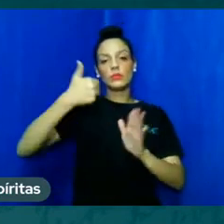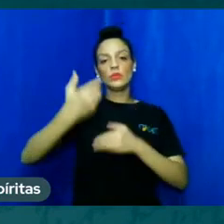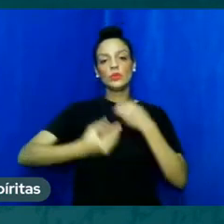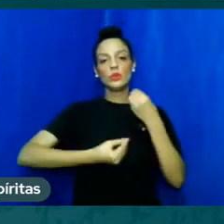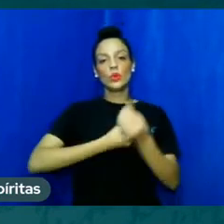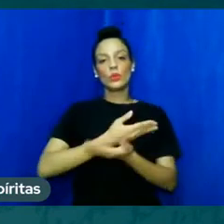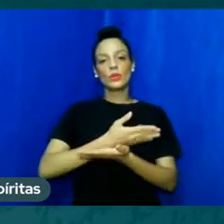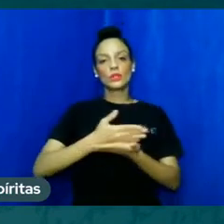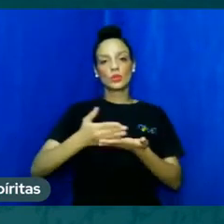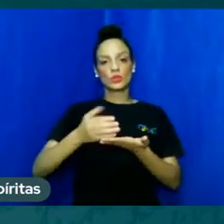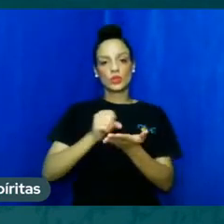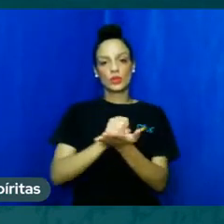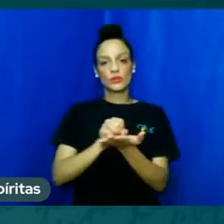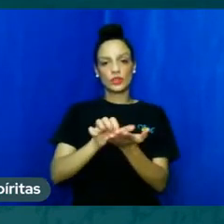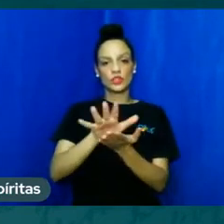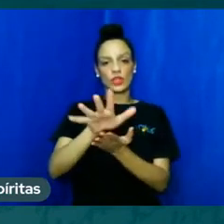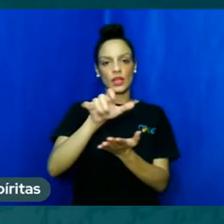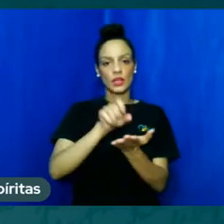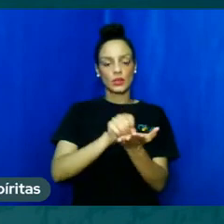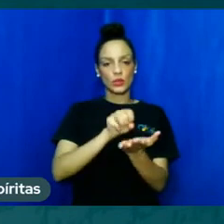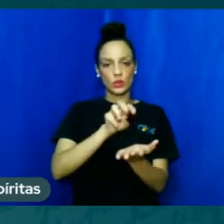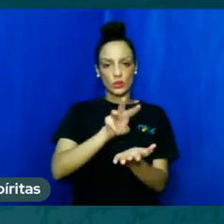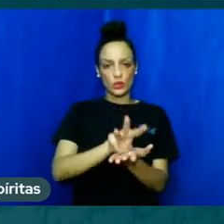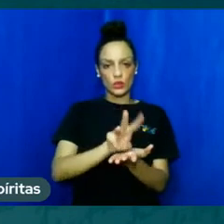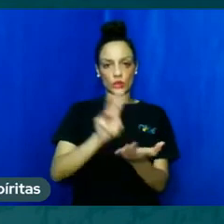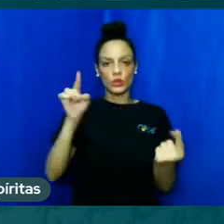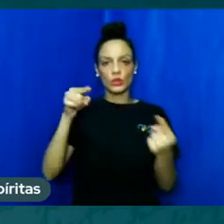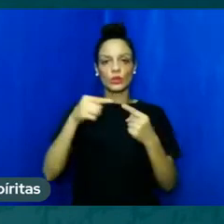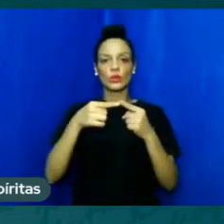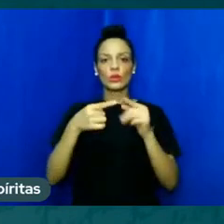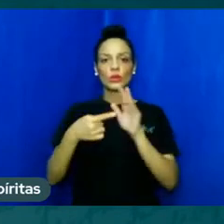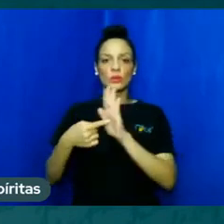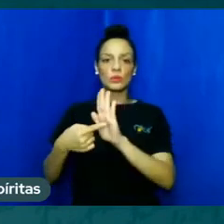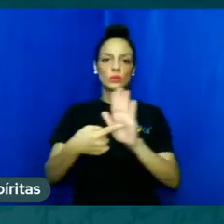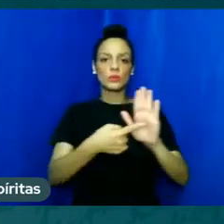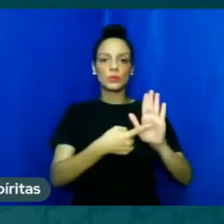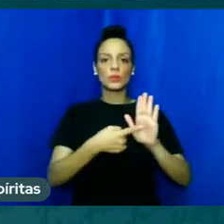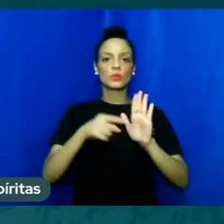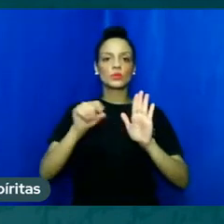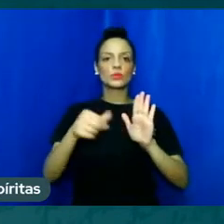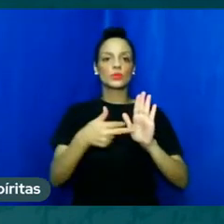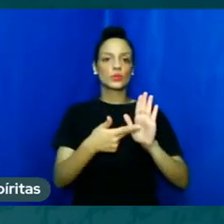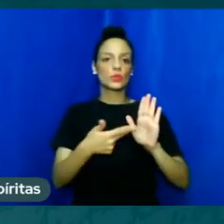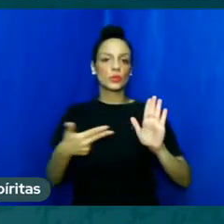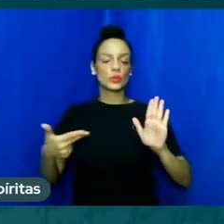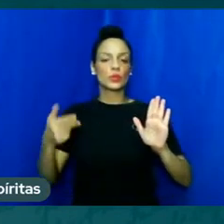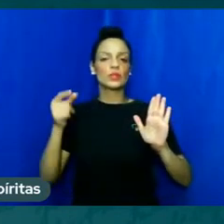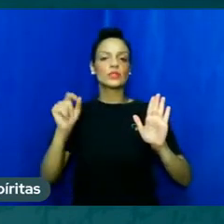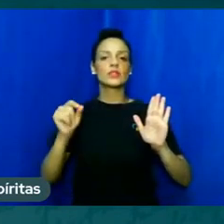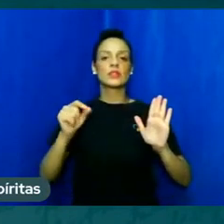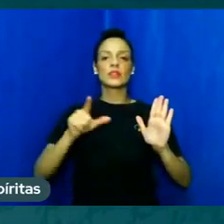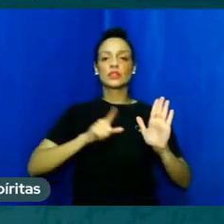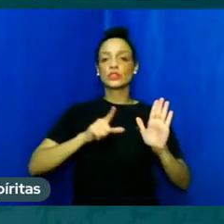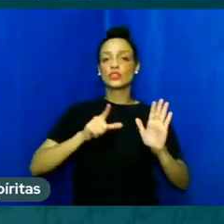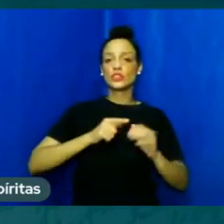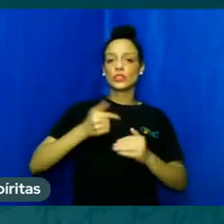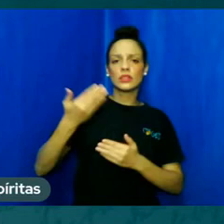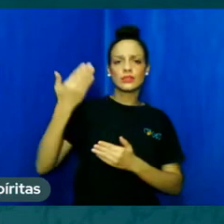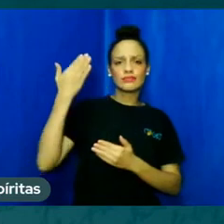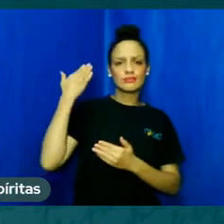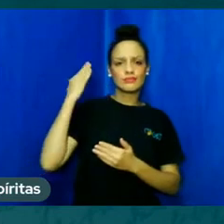mostrar os elementos que são antigos, que já existiam. e,